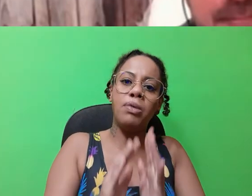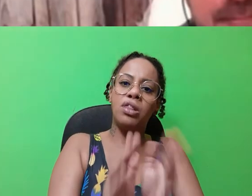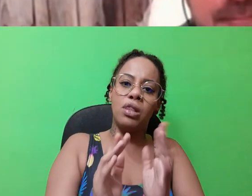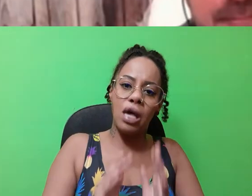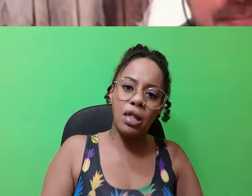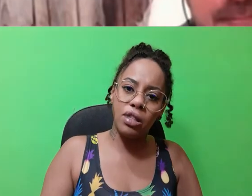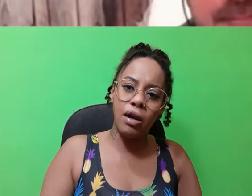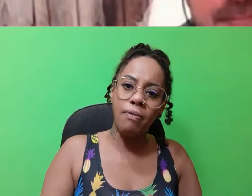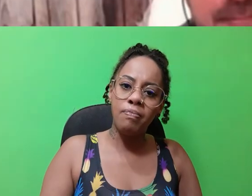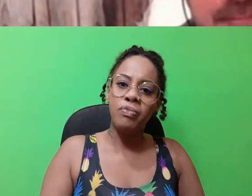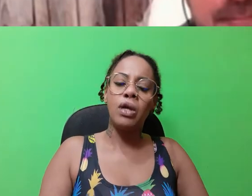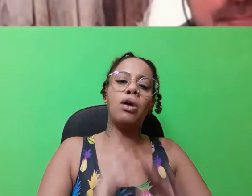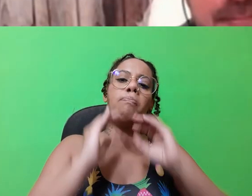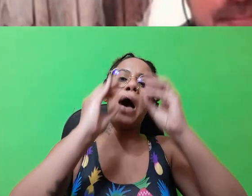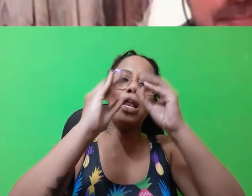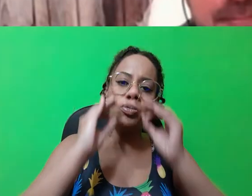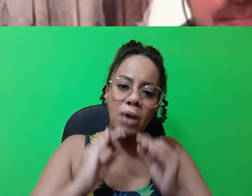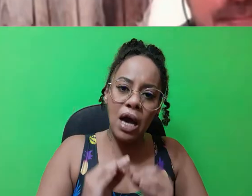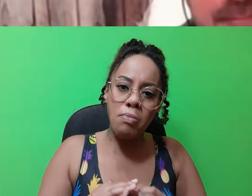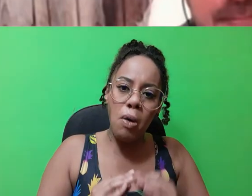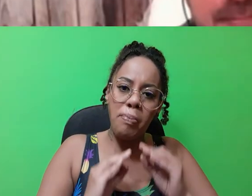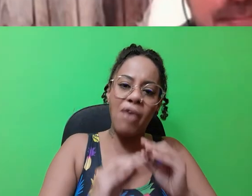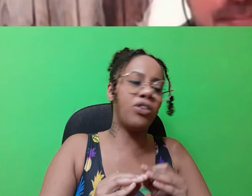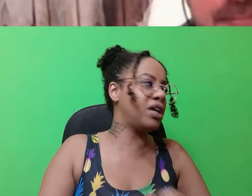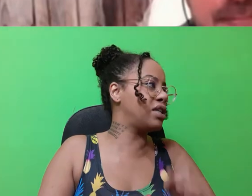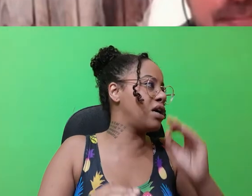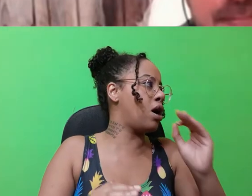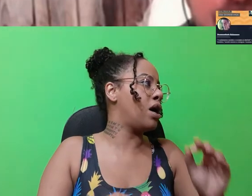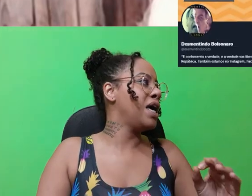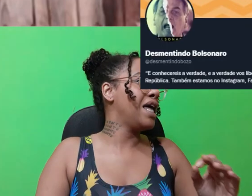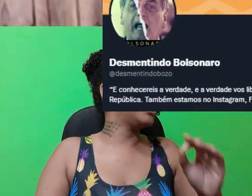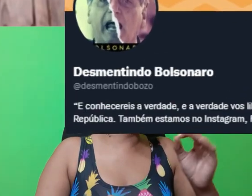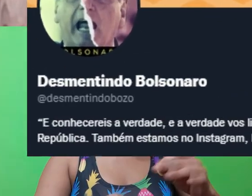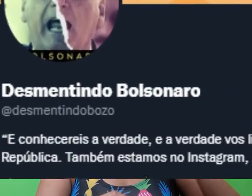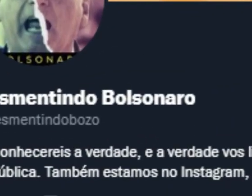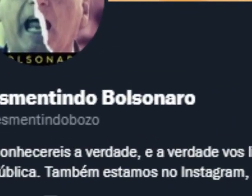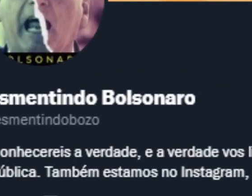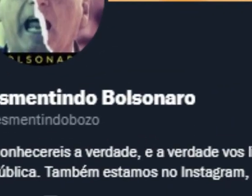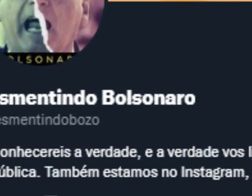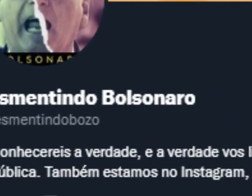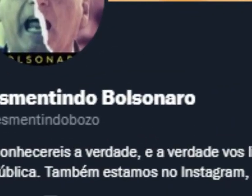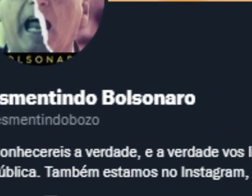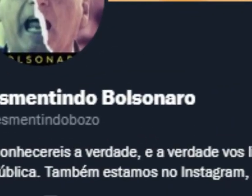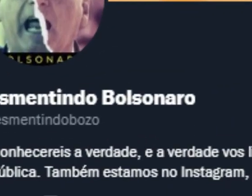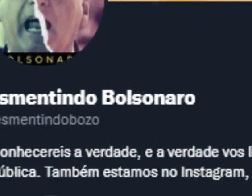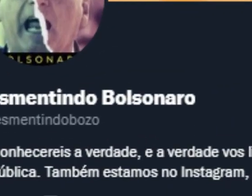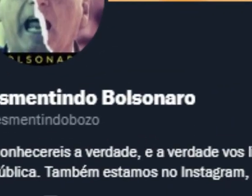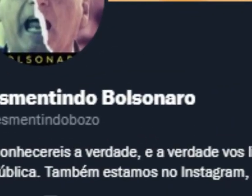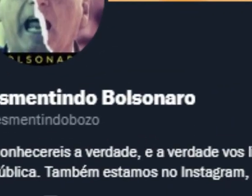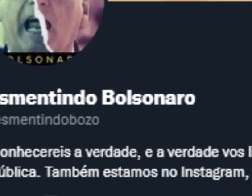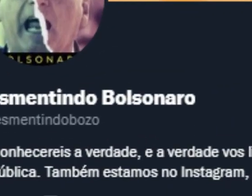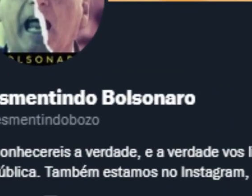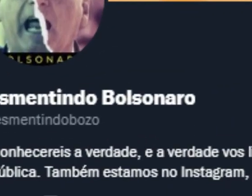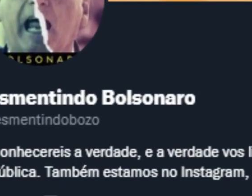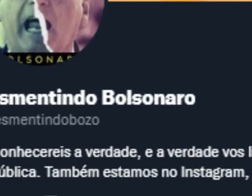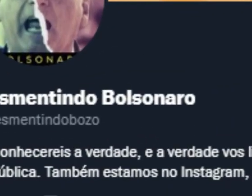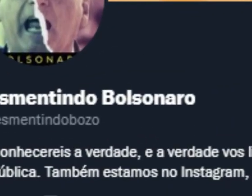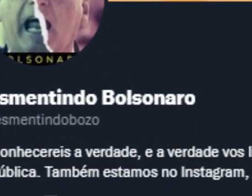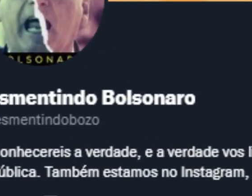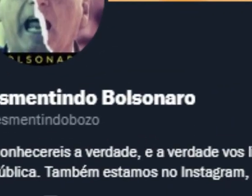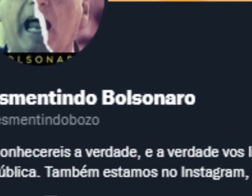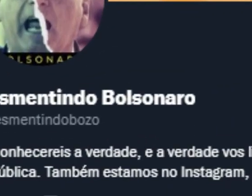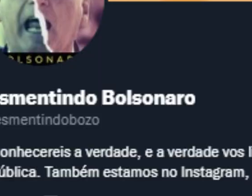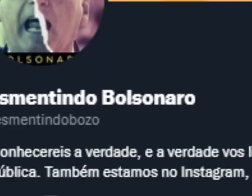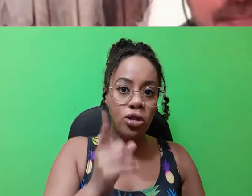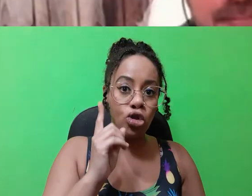vivo dessa presidência. Então, parem de pegar no meu pé vocês aí, ó. Desmentindo o bozo do Twitter.